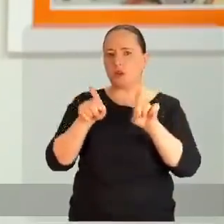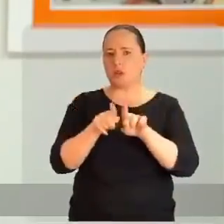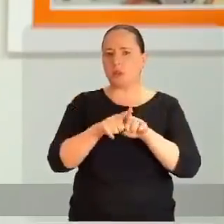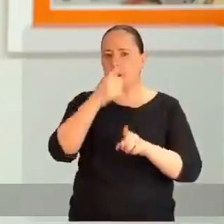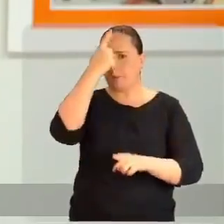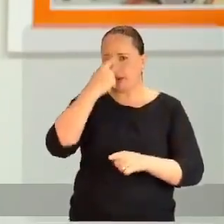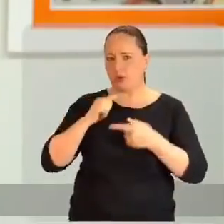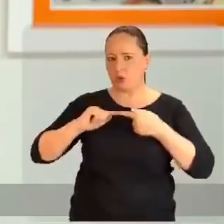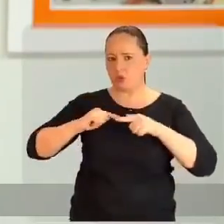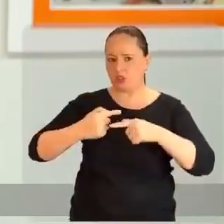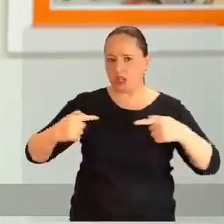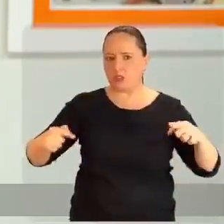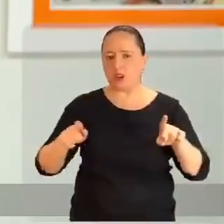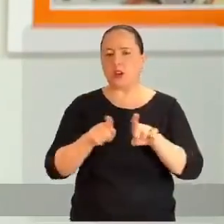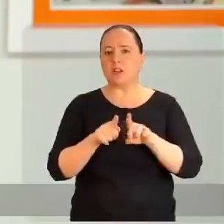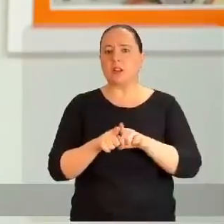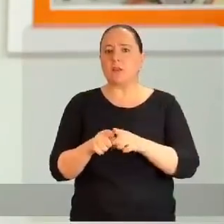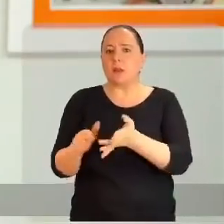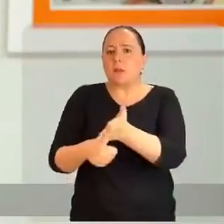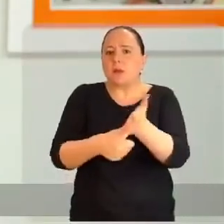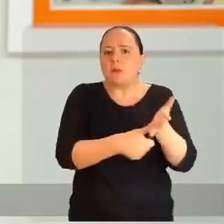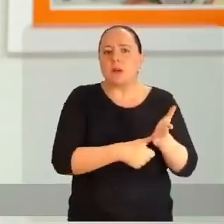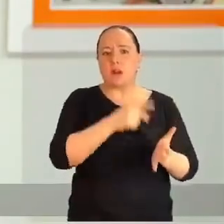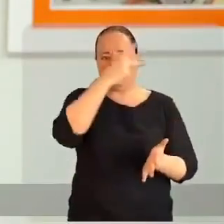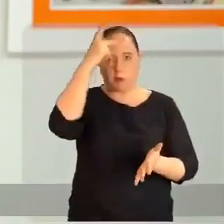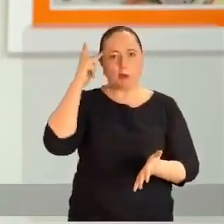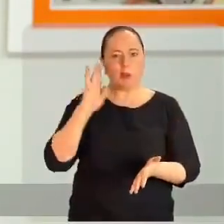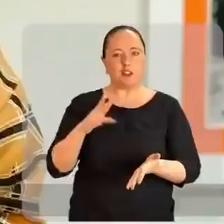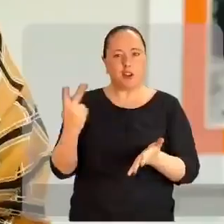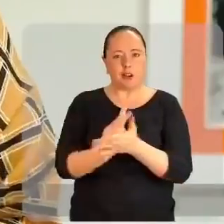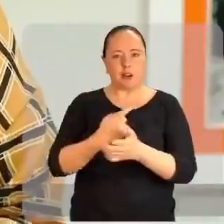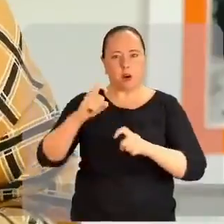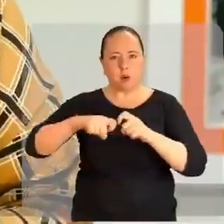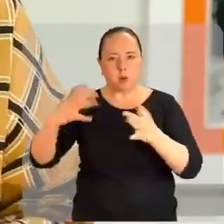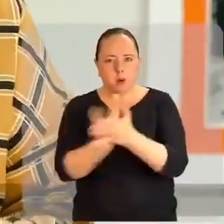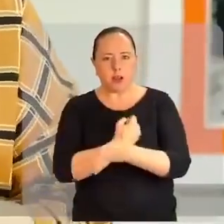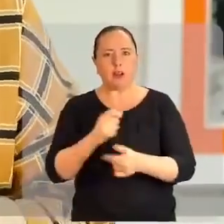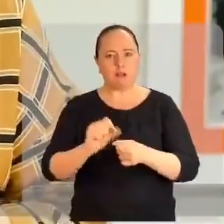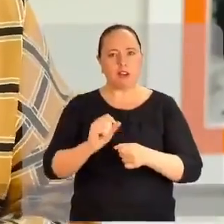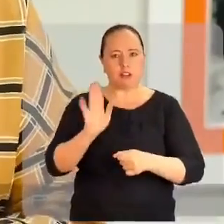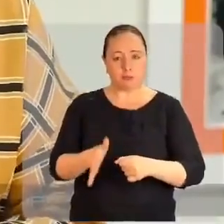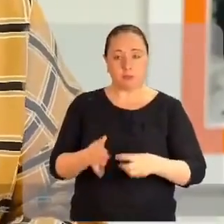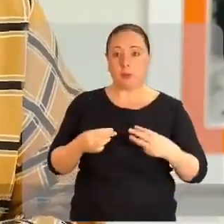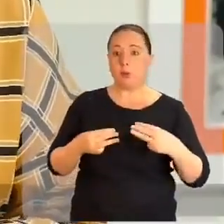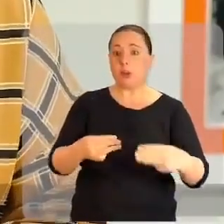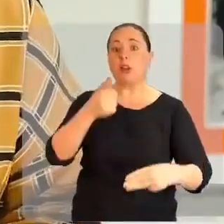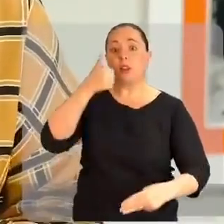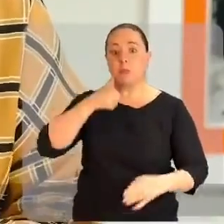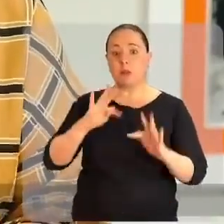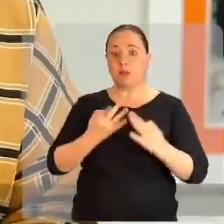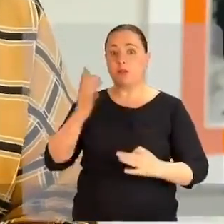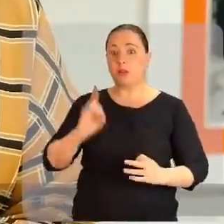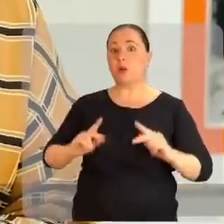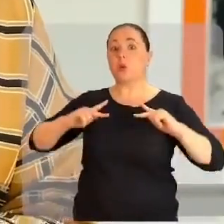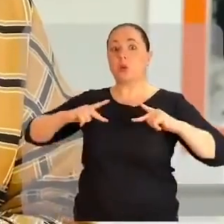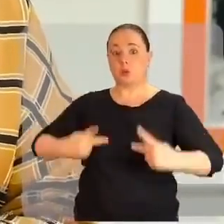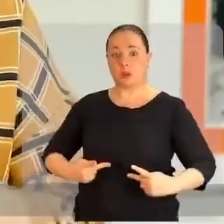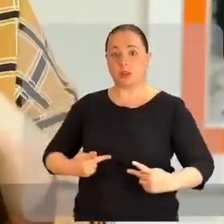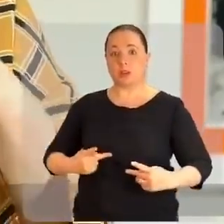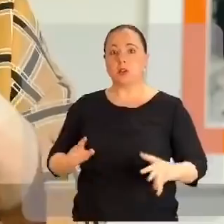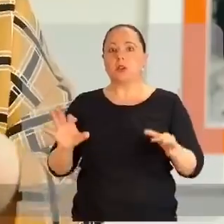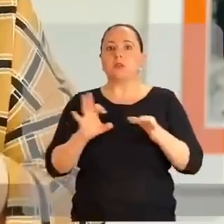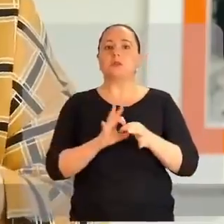genético e impressões digitais dos condenados por estupro. O Ministério da Mulher, da Família e dos Direitos